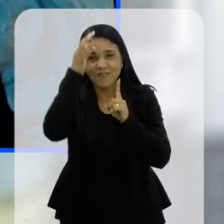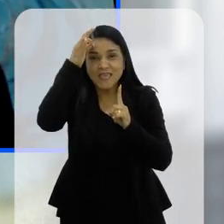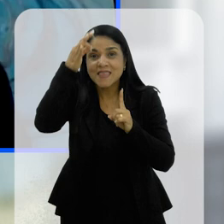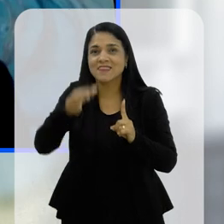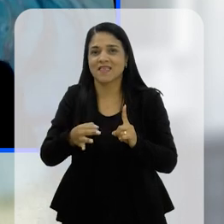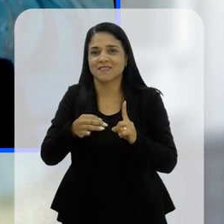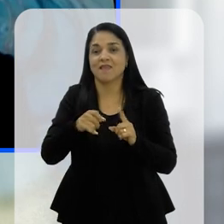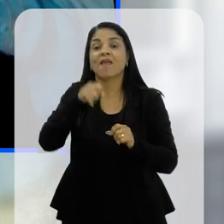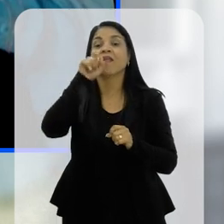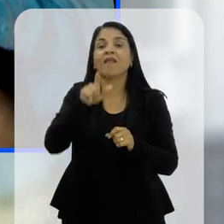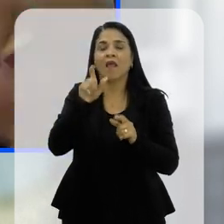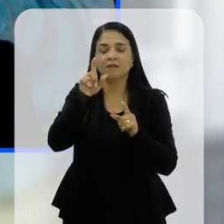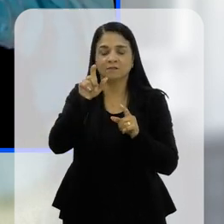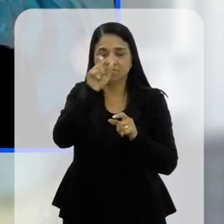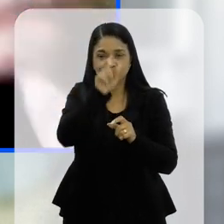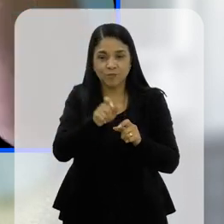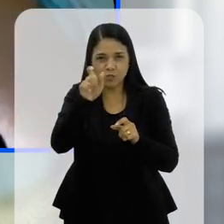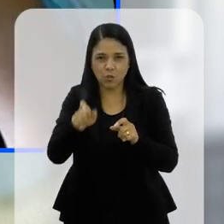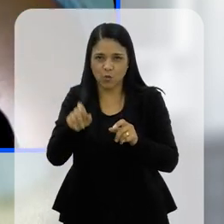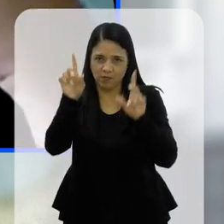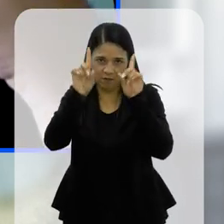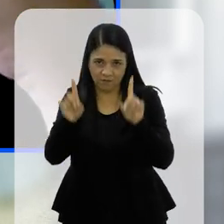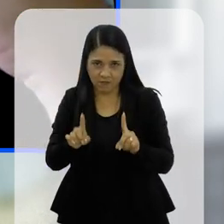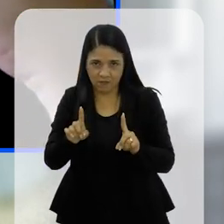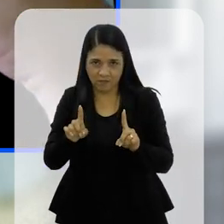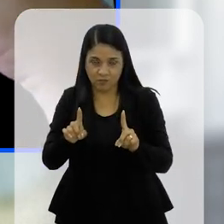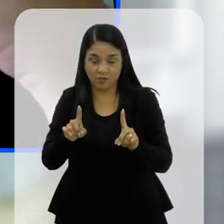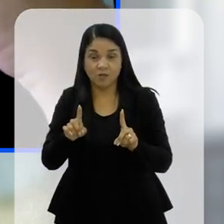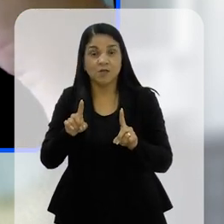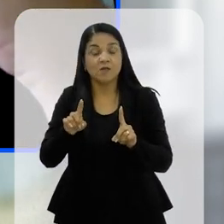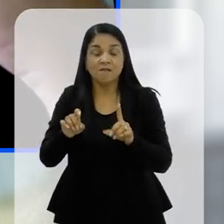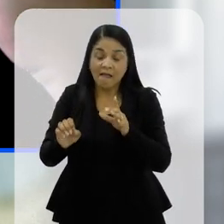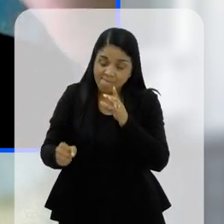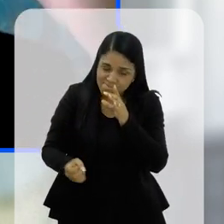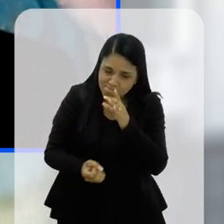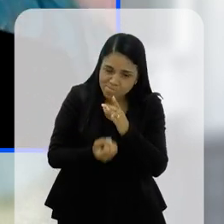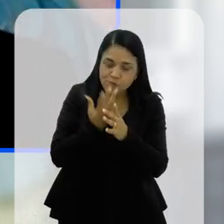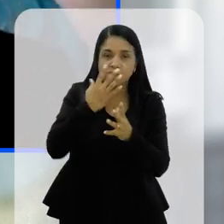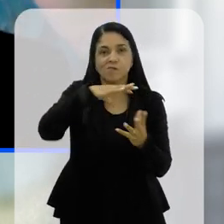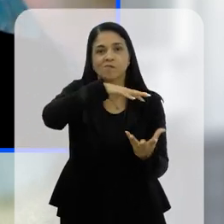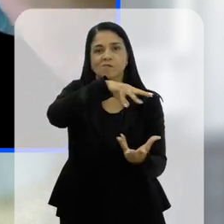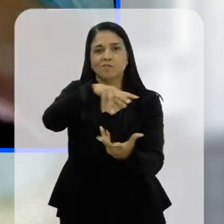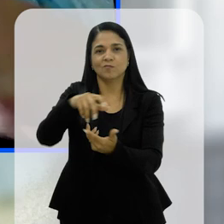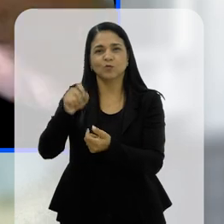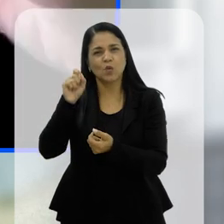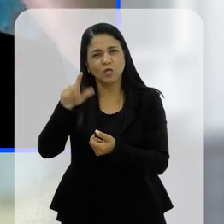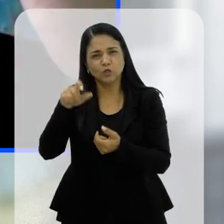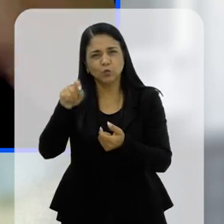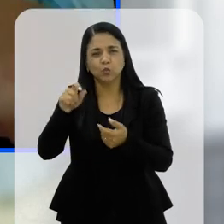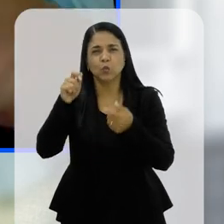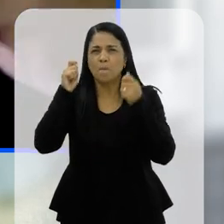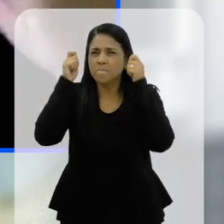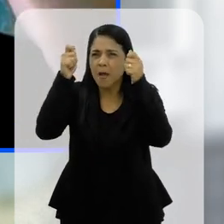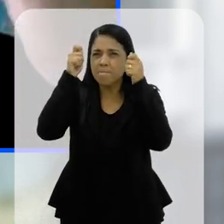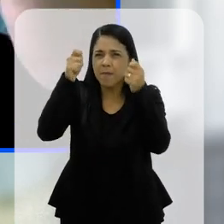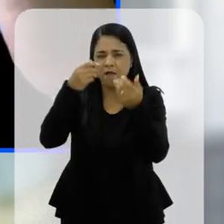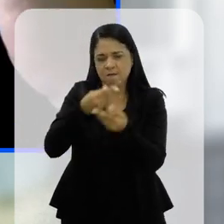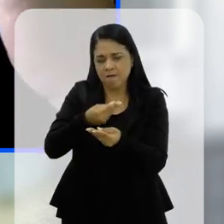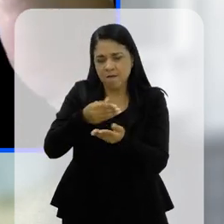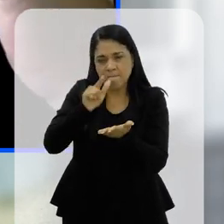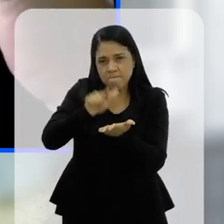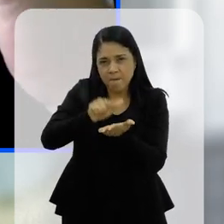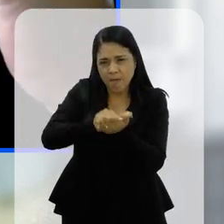entender o que são essas pessoas e por isso veio o Mundo Azul, então nós difundimos, divulgamos, nós